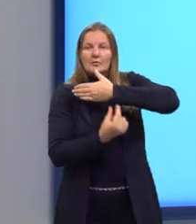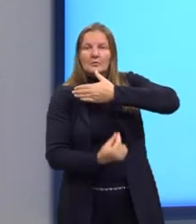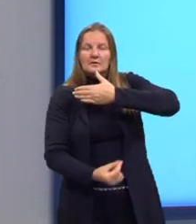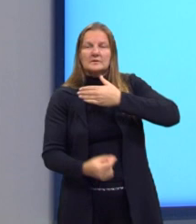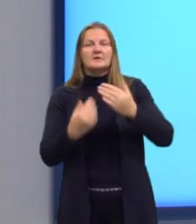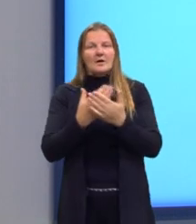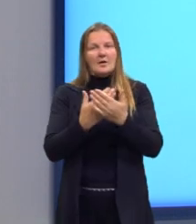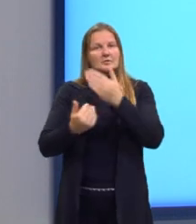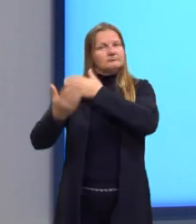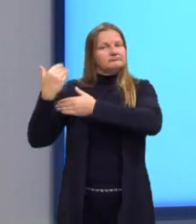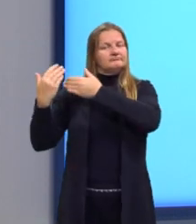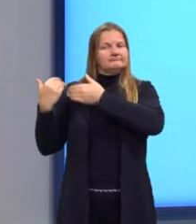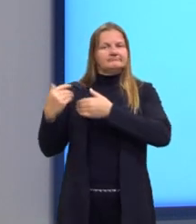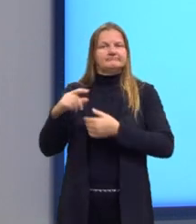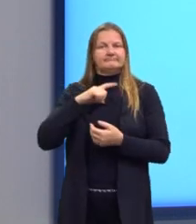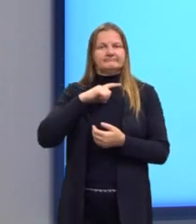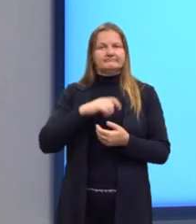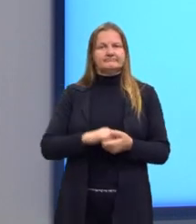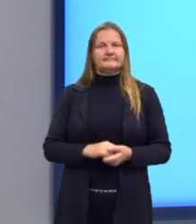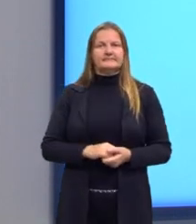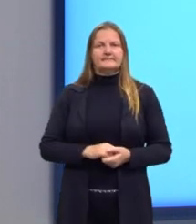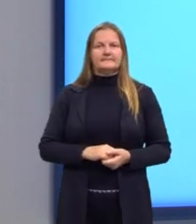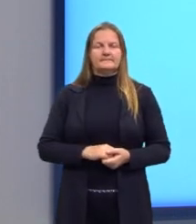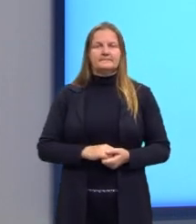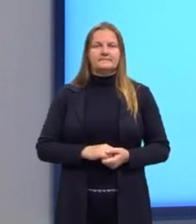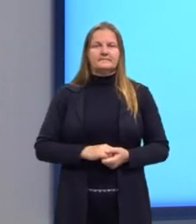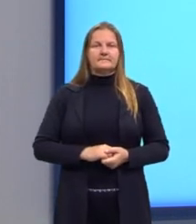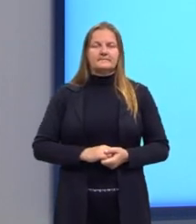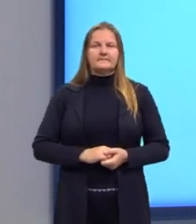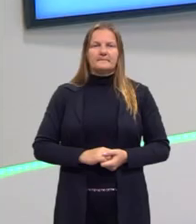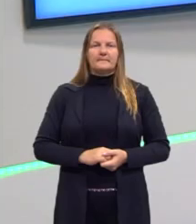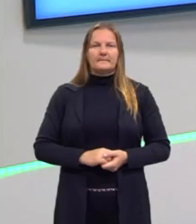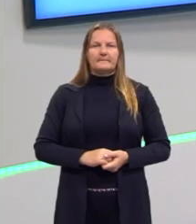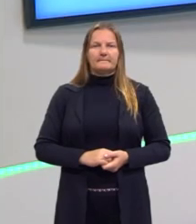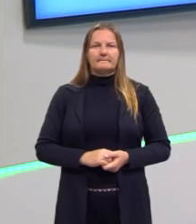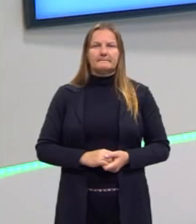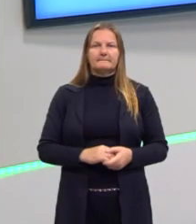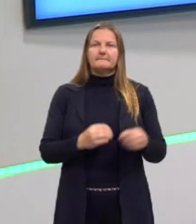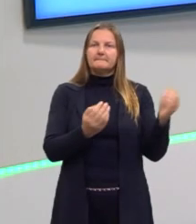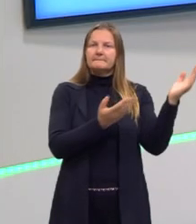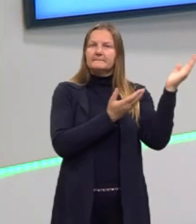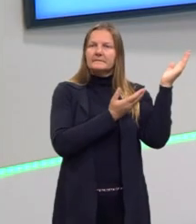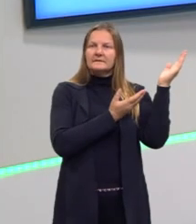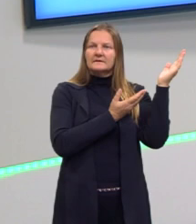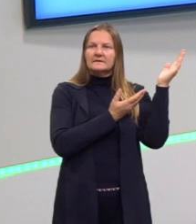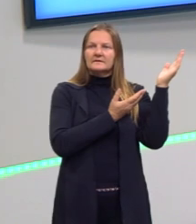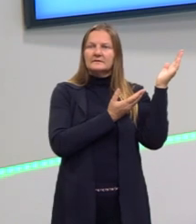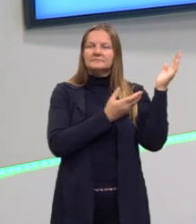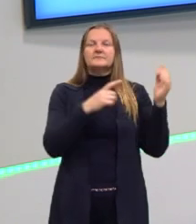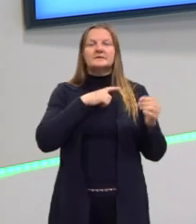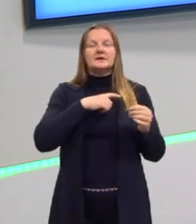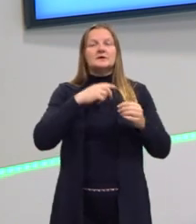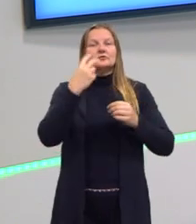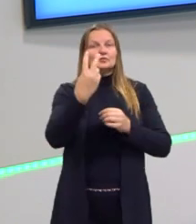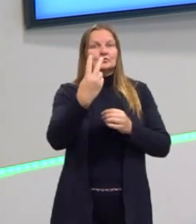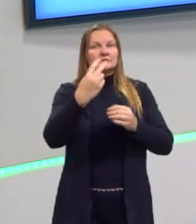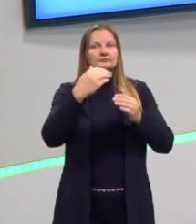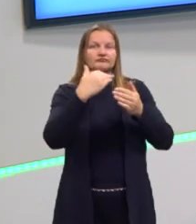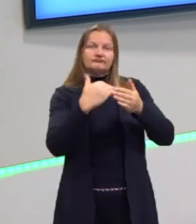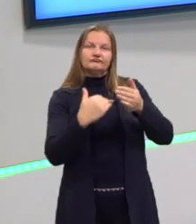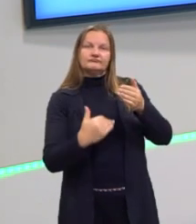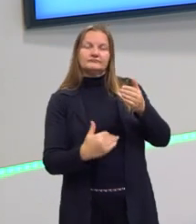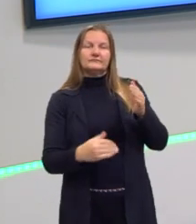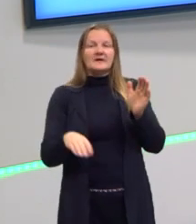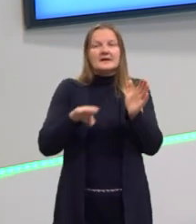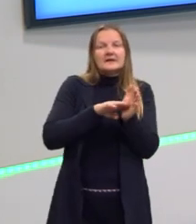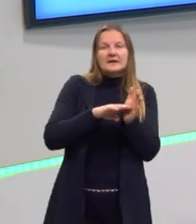retomar para relembrar, caso vocês não lembrem. Então, gente tem ali duas sequências. Até outro